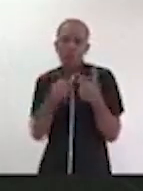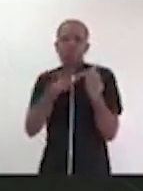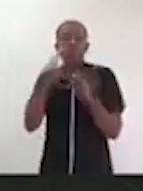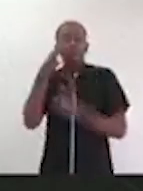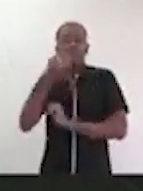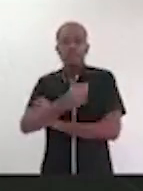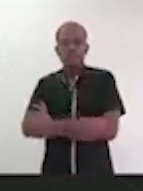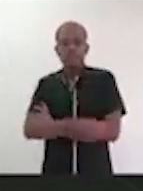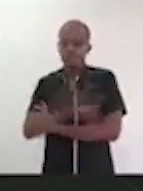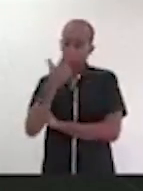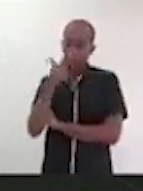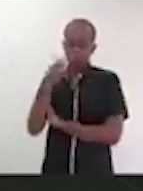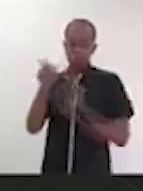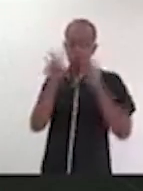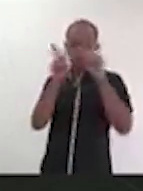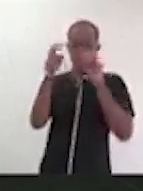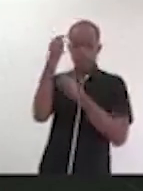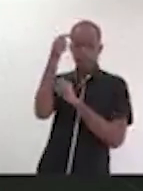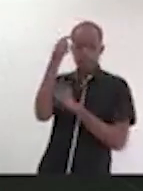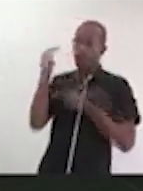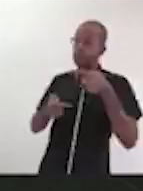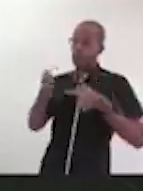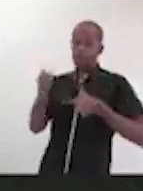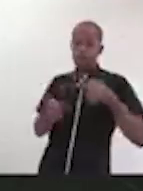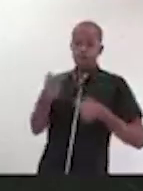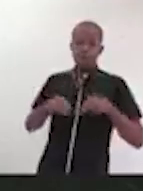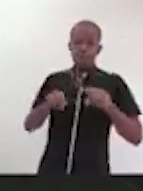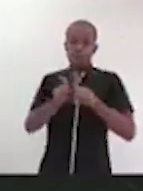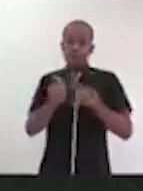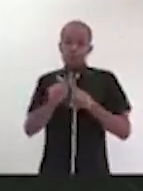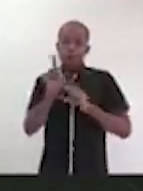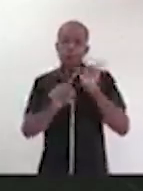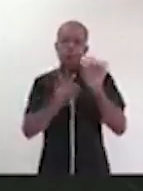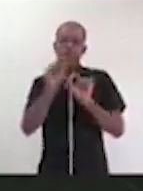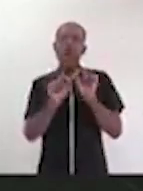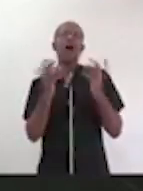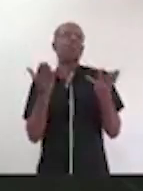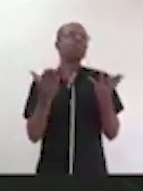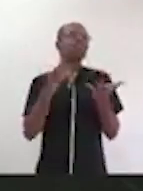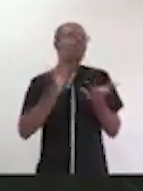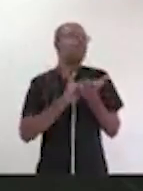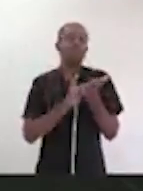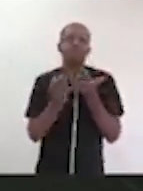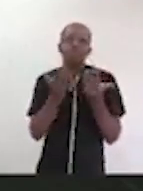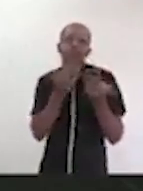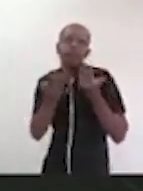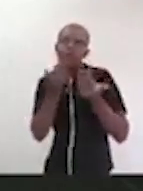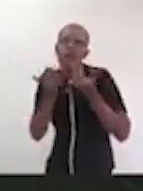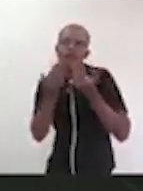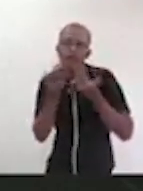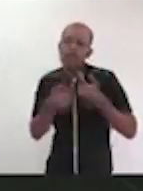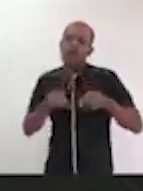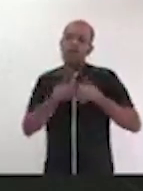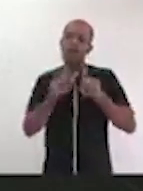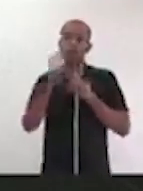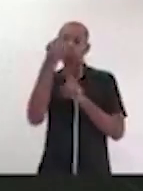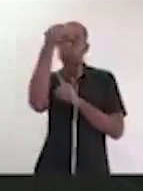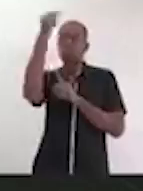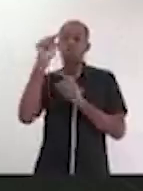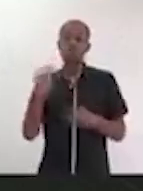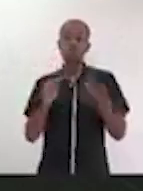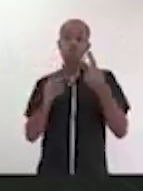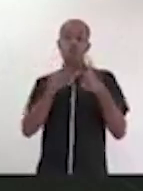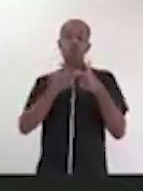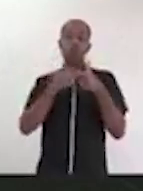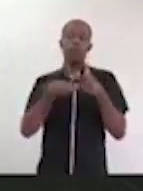olha para a política e para essa falta que faz de você poder, enfim, dialogar com as pessoas, para mim me ressaltam dois problemas que a gente tem que